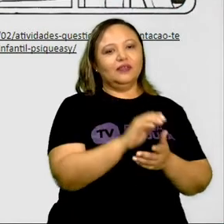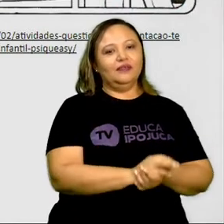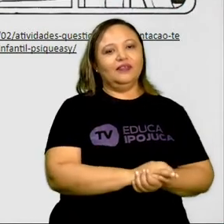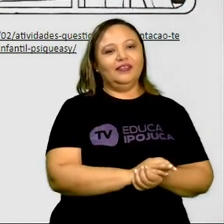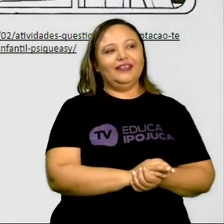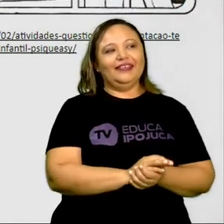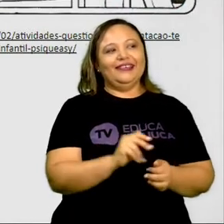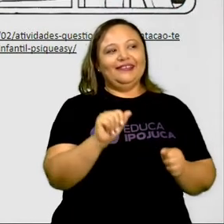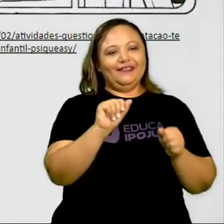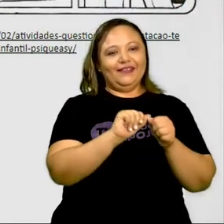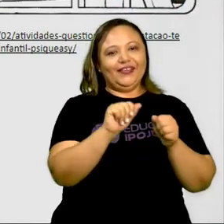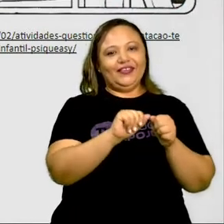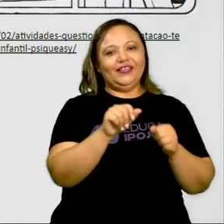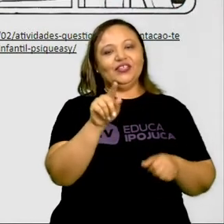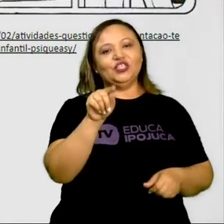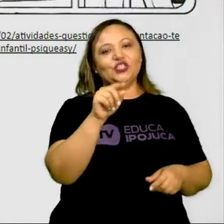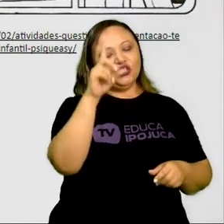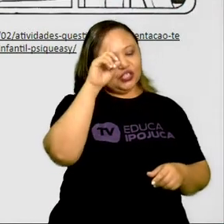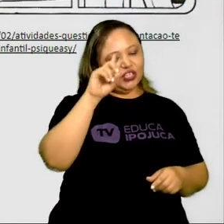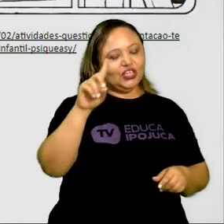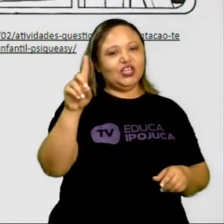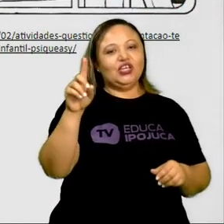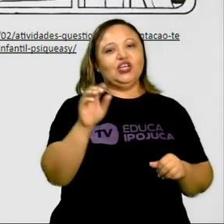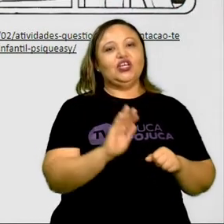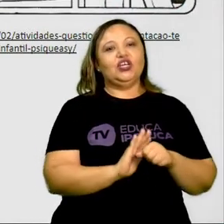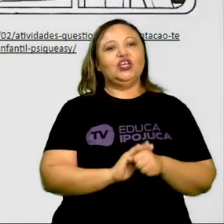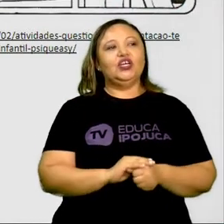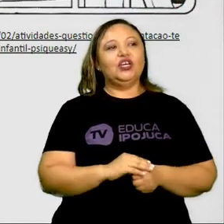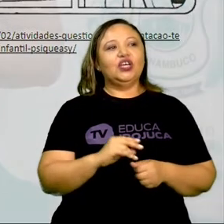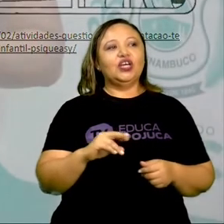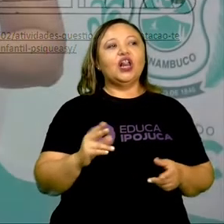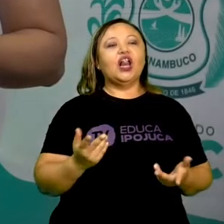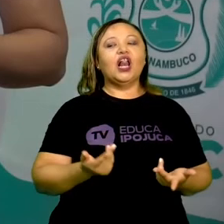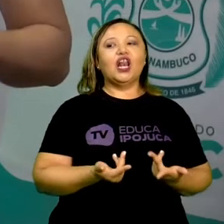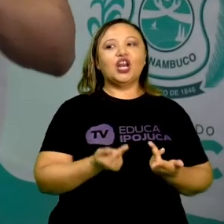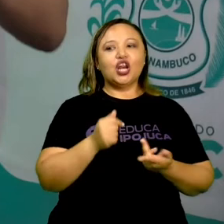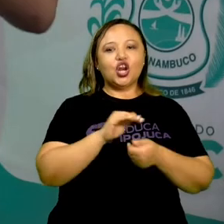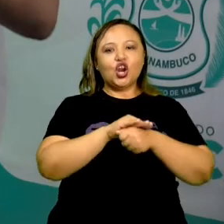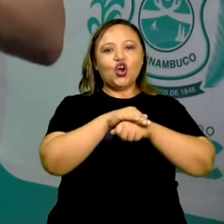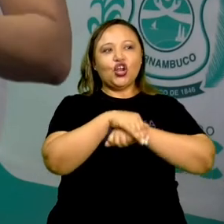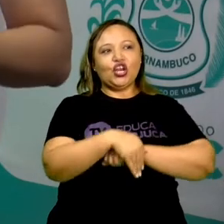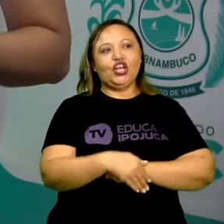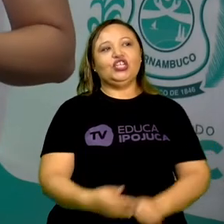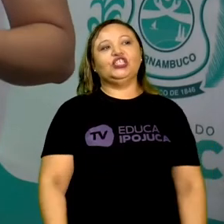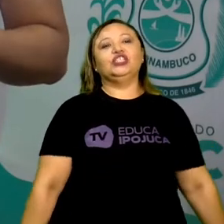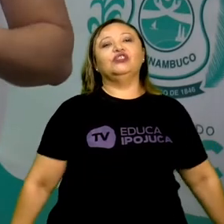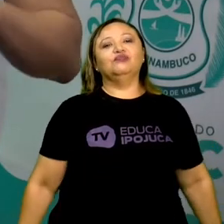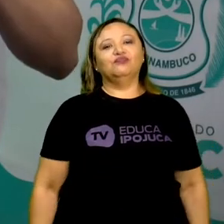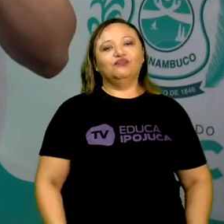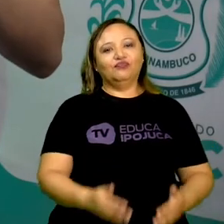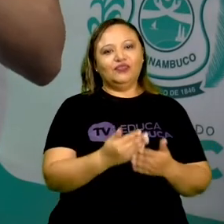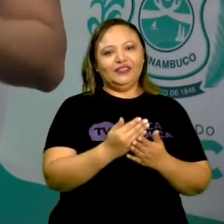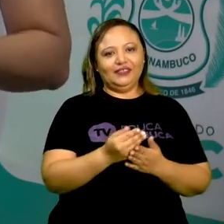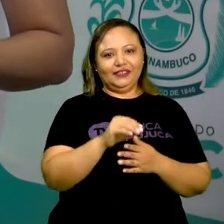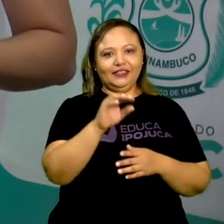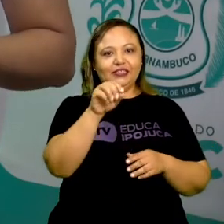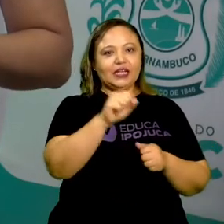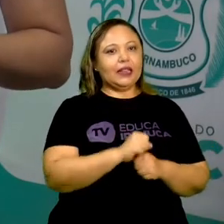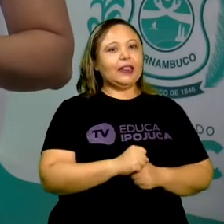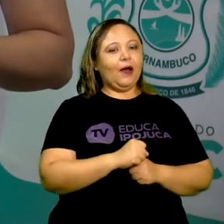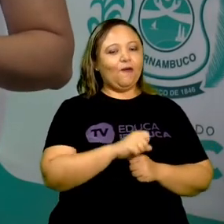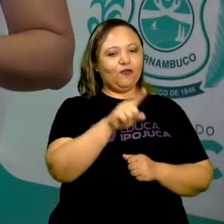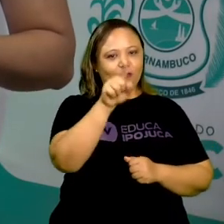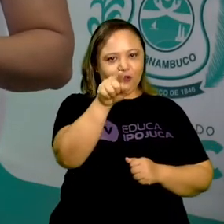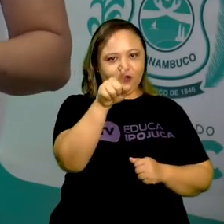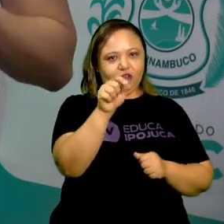quais são as atividades que você faz durante o dia e durante a noite? É isso aí, pessoal. O desafio está